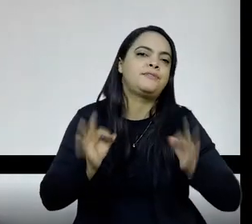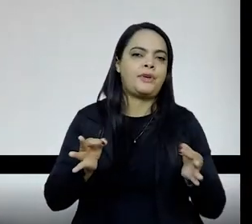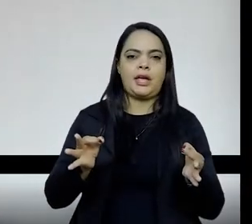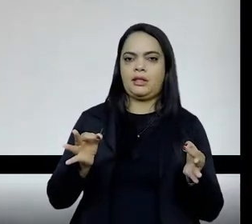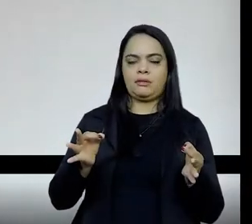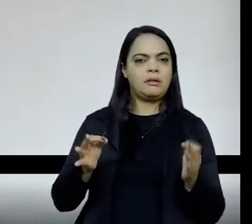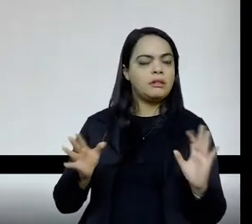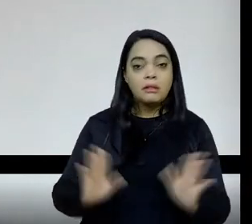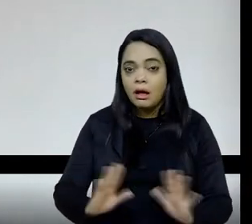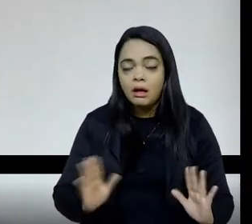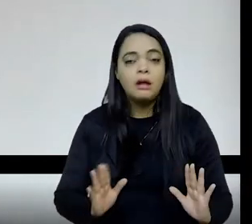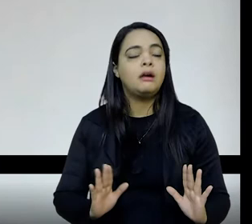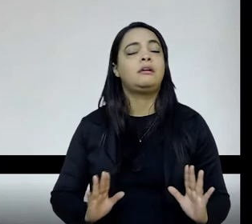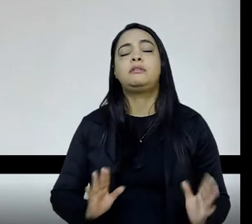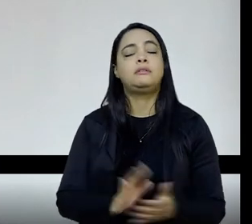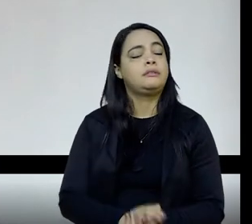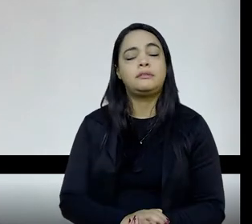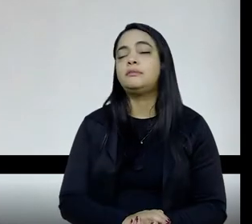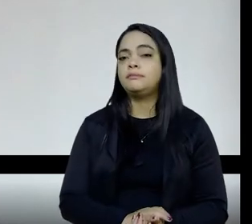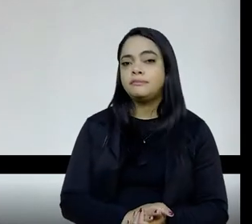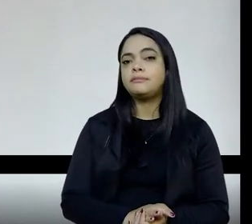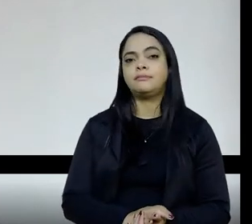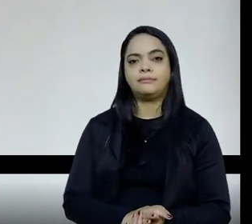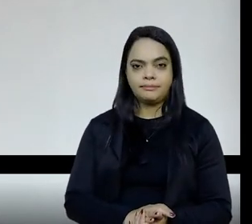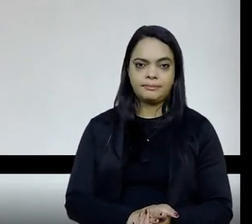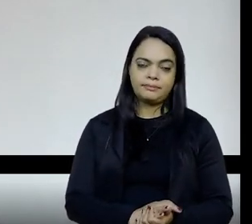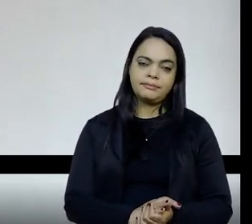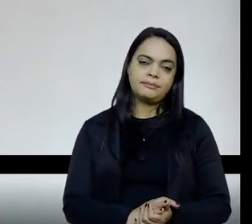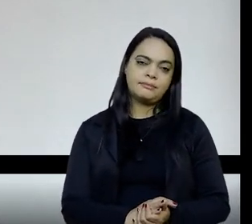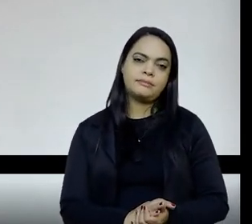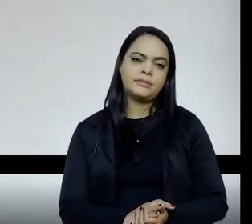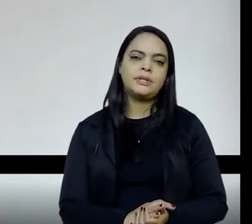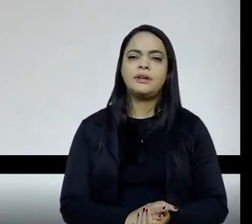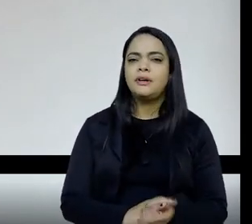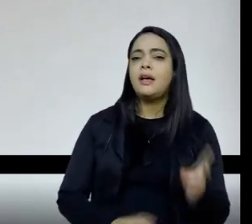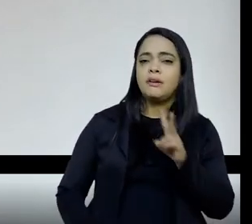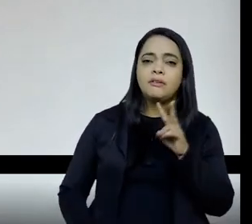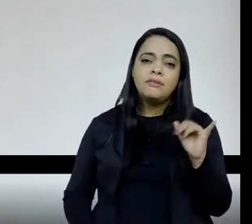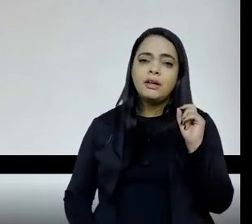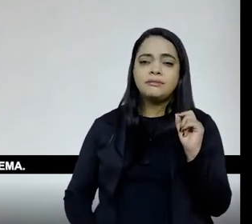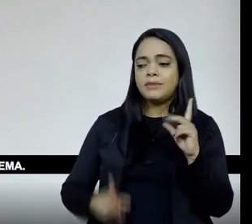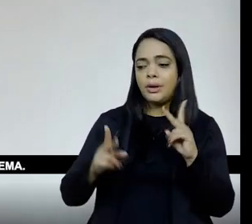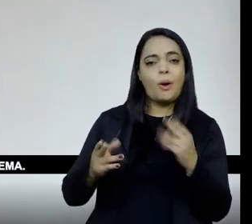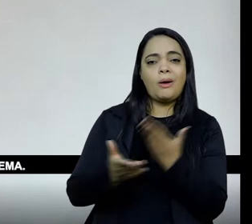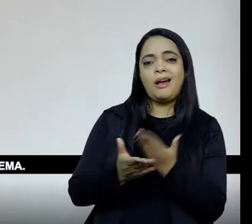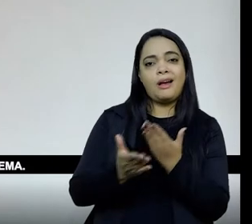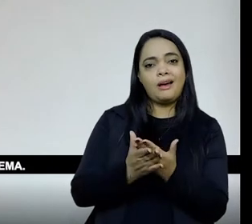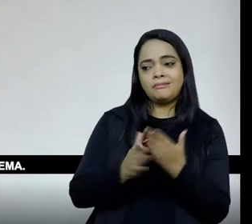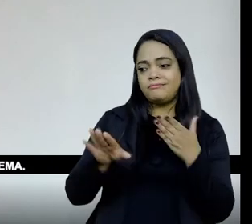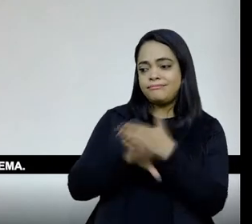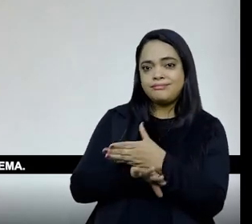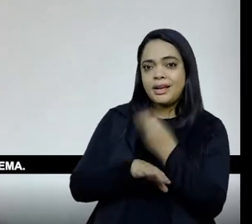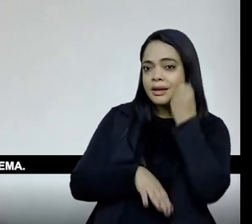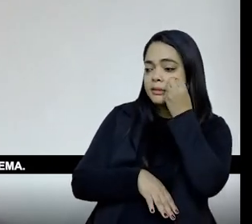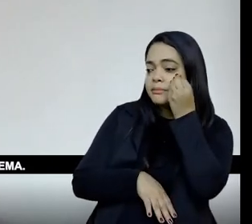em que, não, acho que a gente tem, é muito mais experiencial, assim, como é uma aula nossa, né, assim, todos nós,